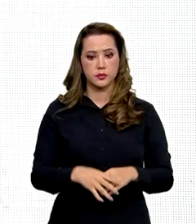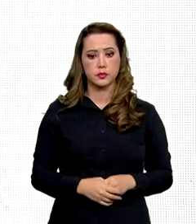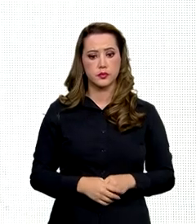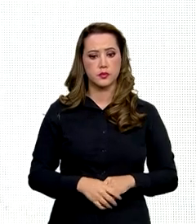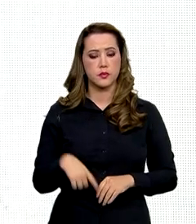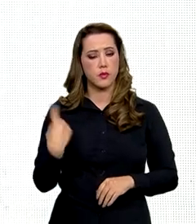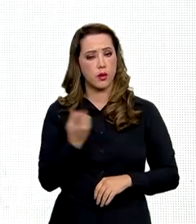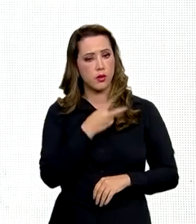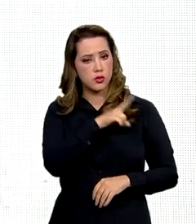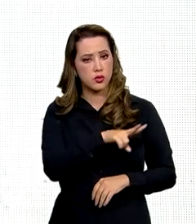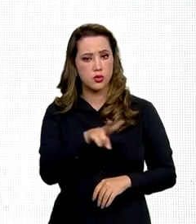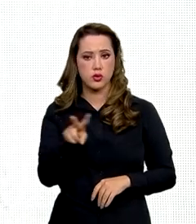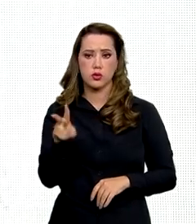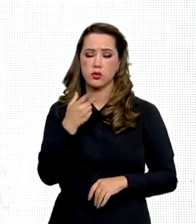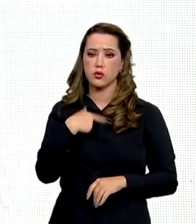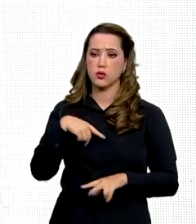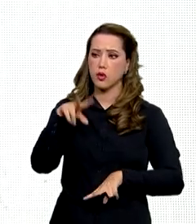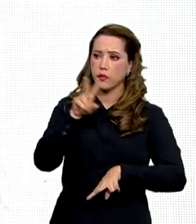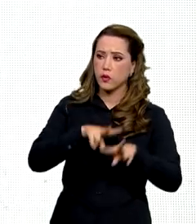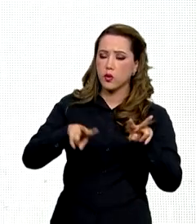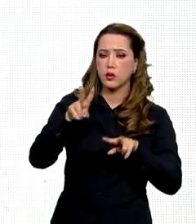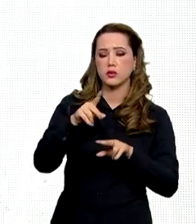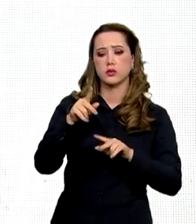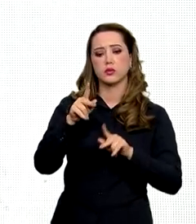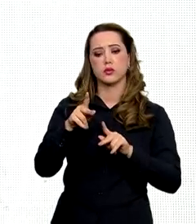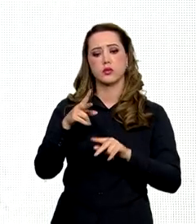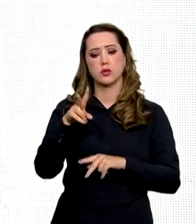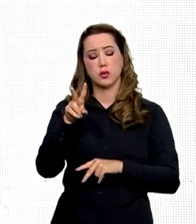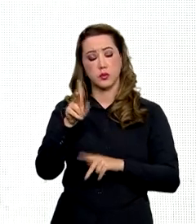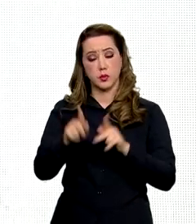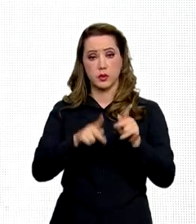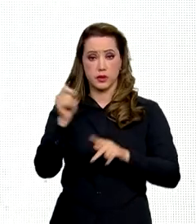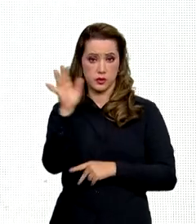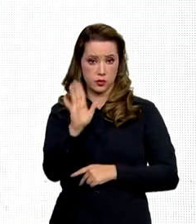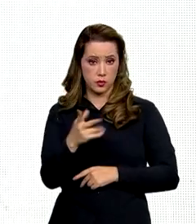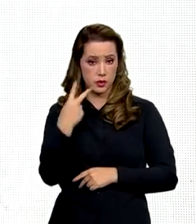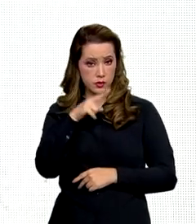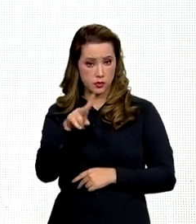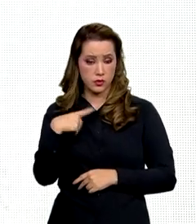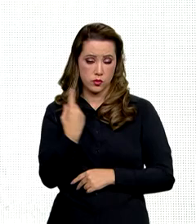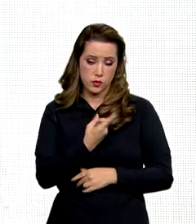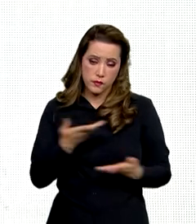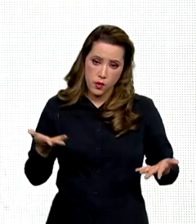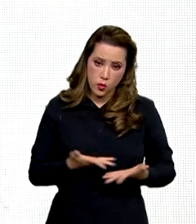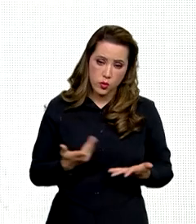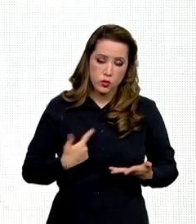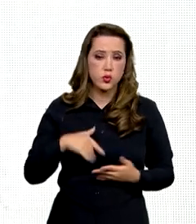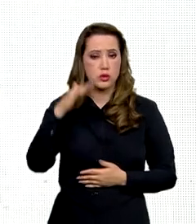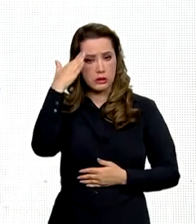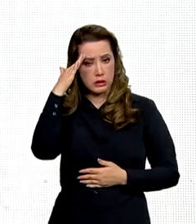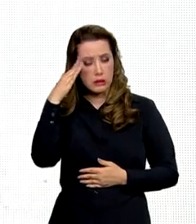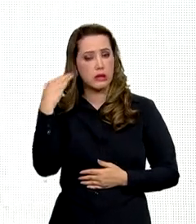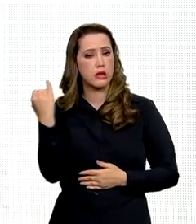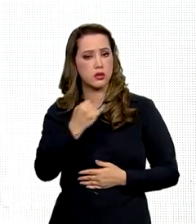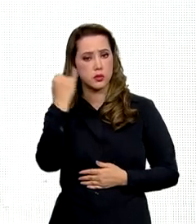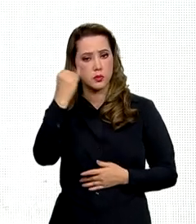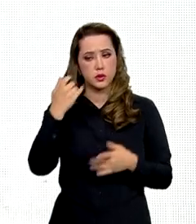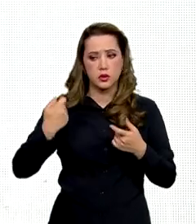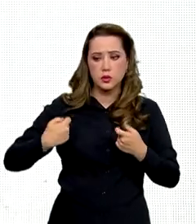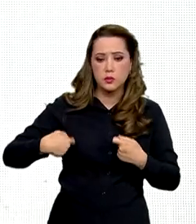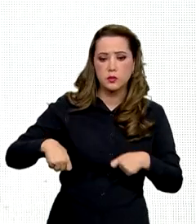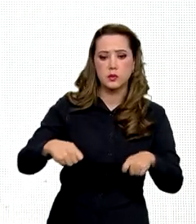Que enxerga com os olhos do povo brasileiro o que somos hoje. E que entende as tendências e as